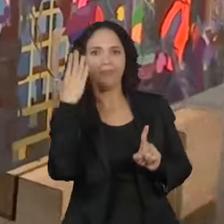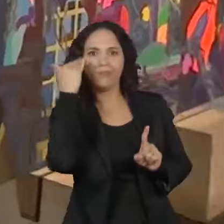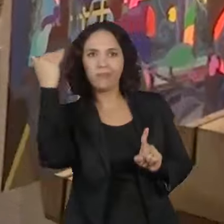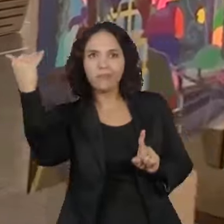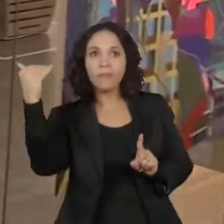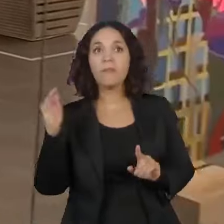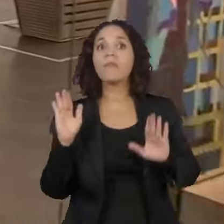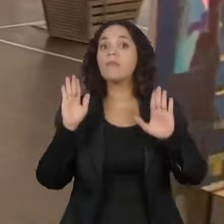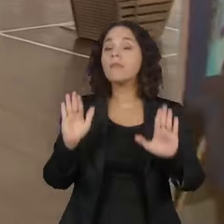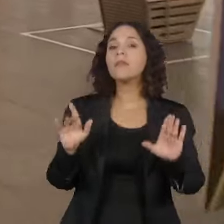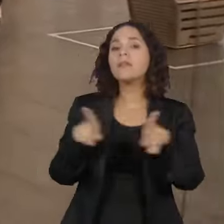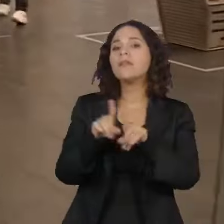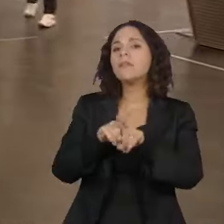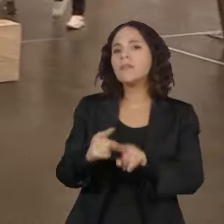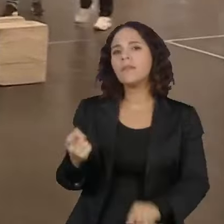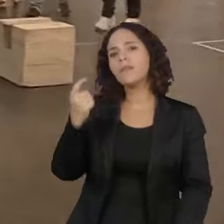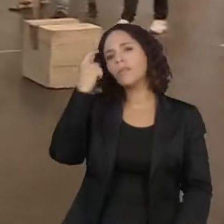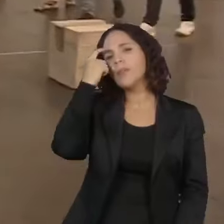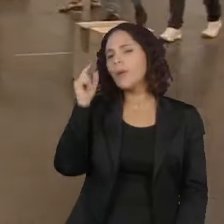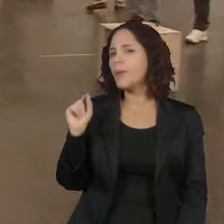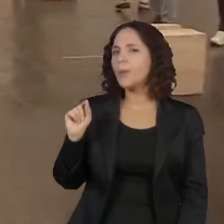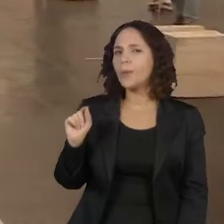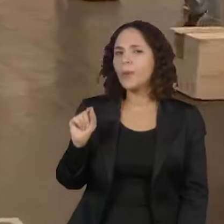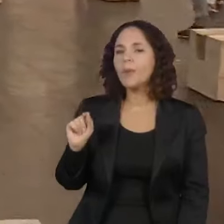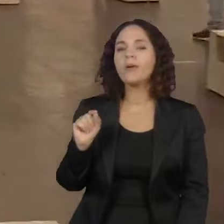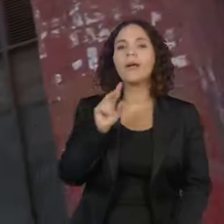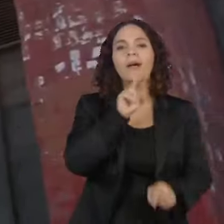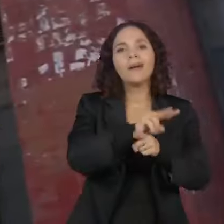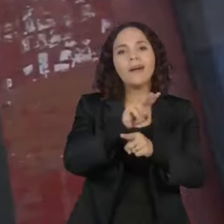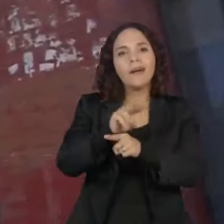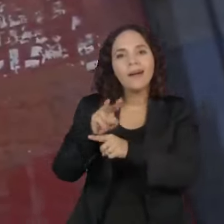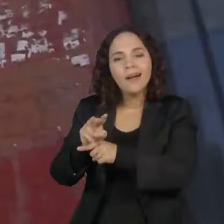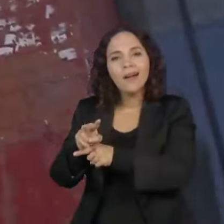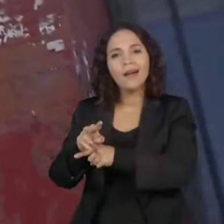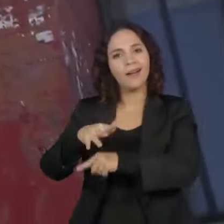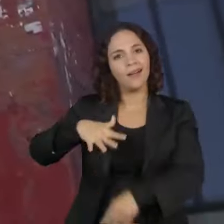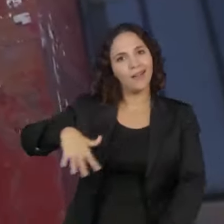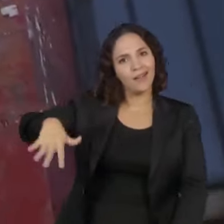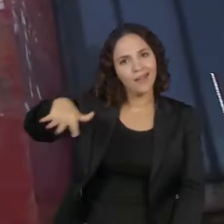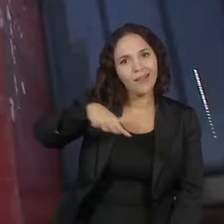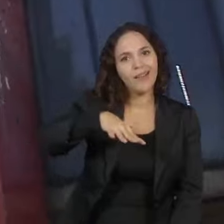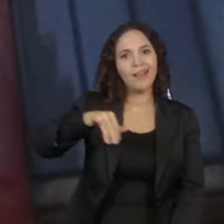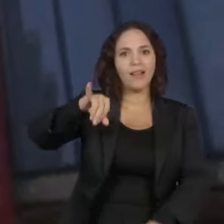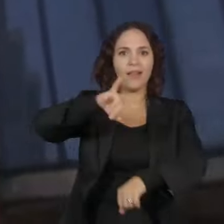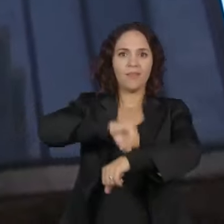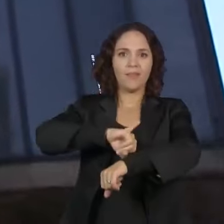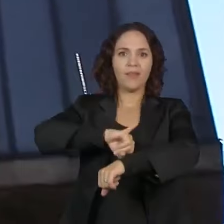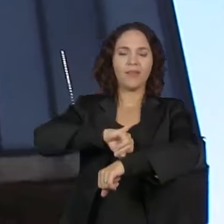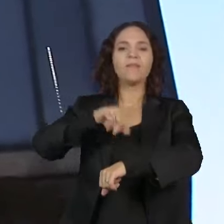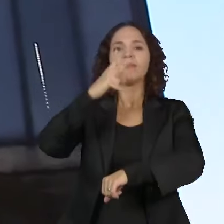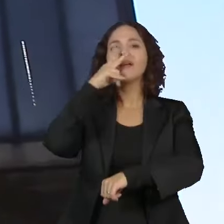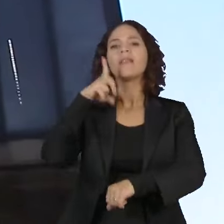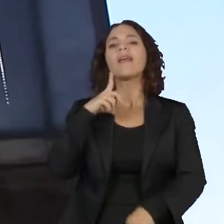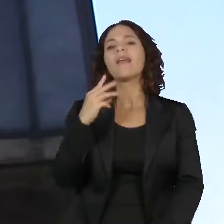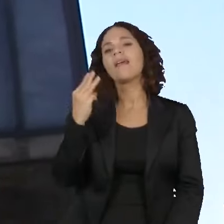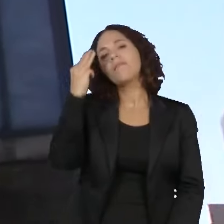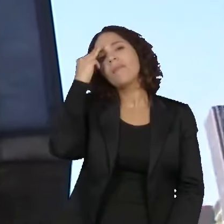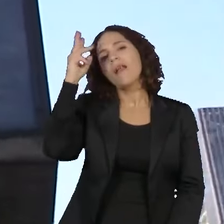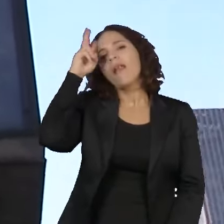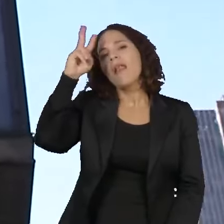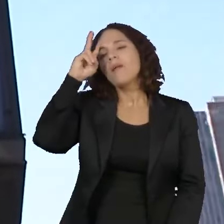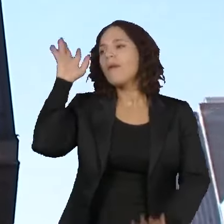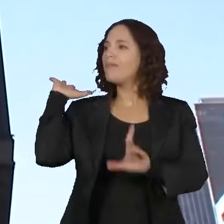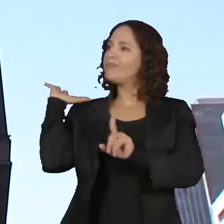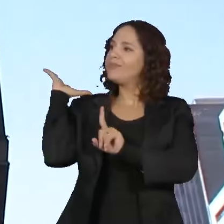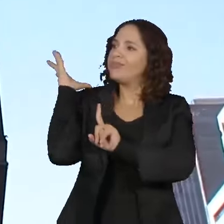Mas é importante a gente pensar na preservação da cidade, porque a memória é aquilo que define o que a gente é e